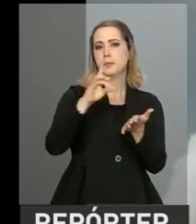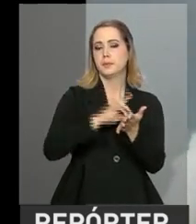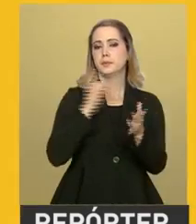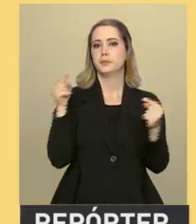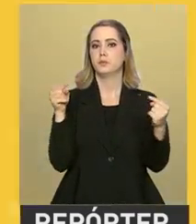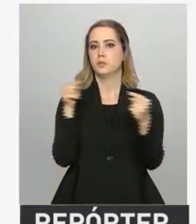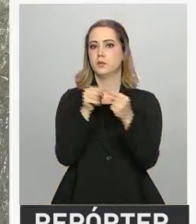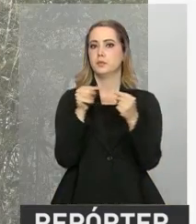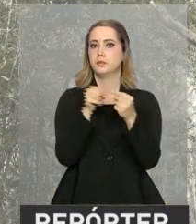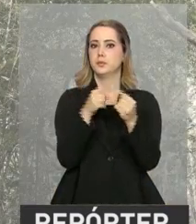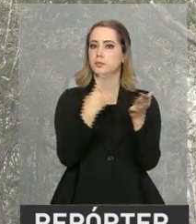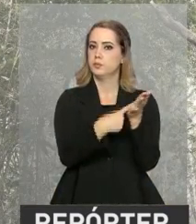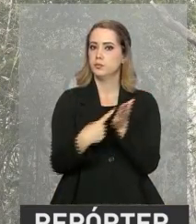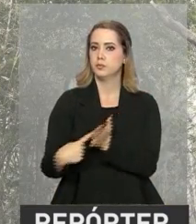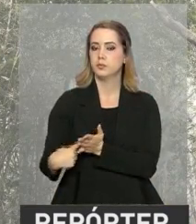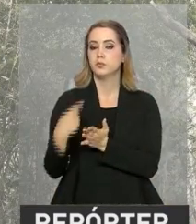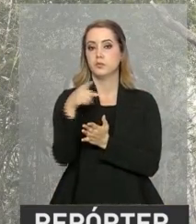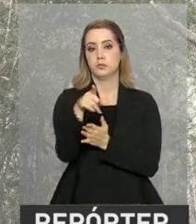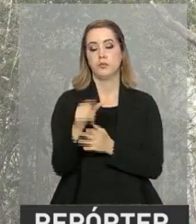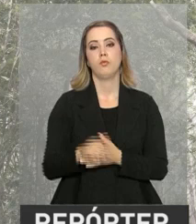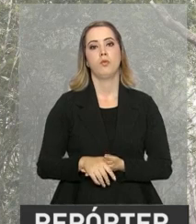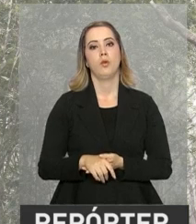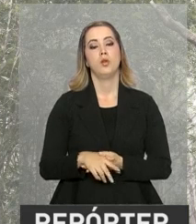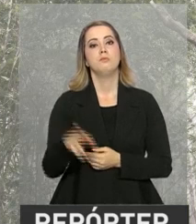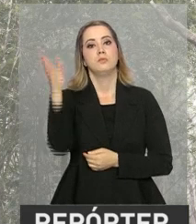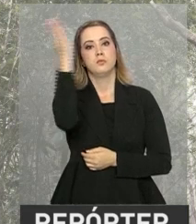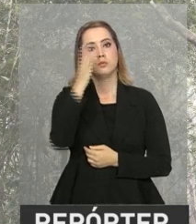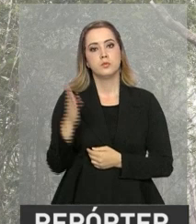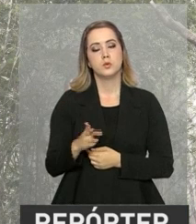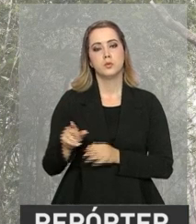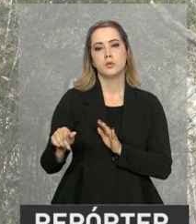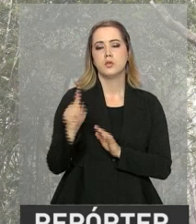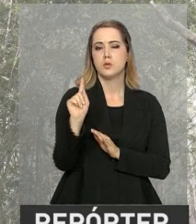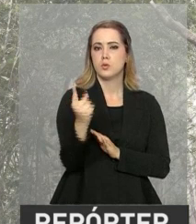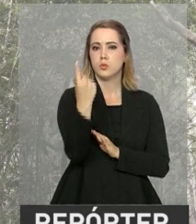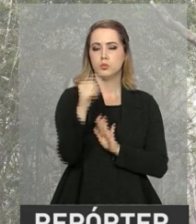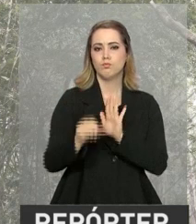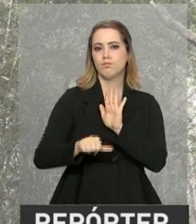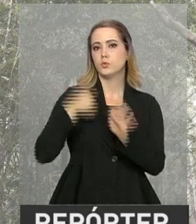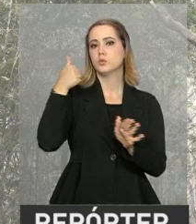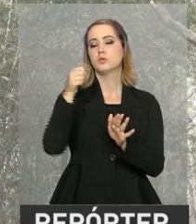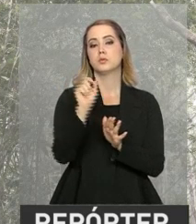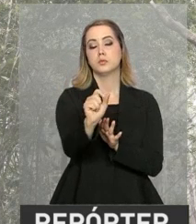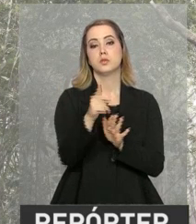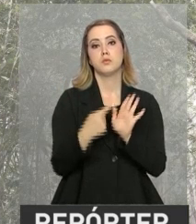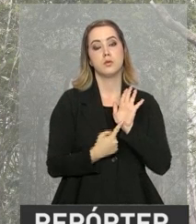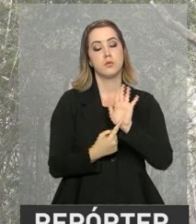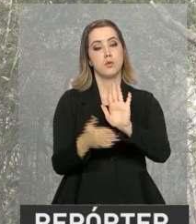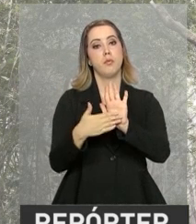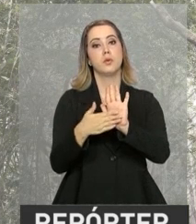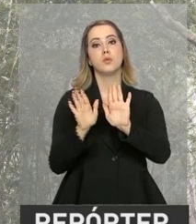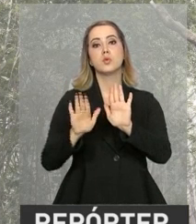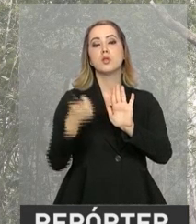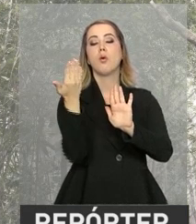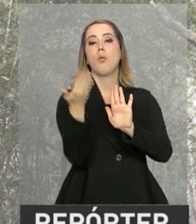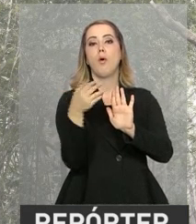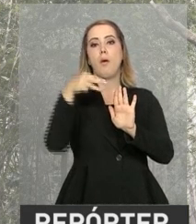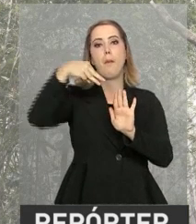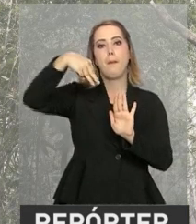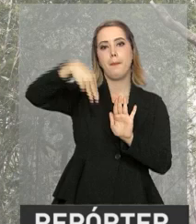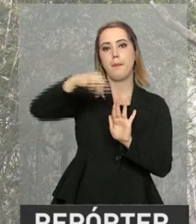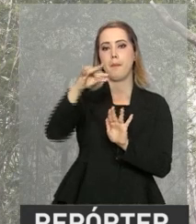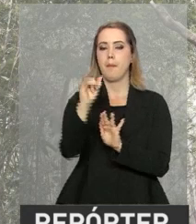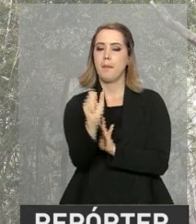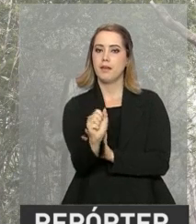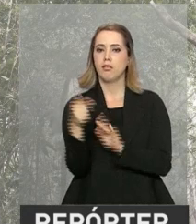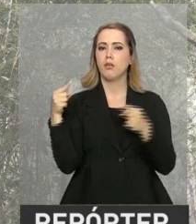acordo. O Brasil foi um dos primeiros países a apresentar metas. Considerando os níveis de 2005, o objetivo